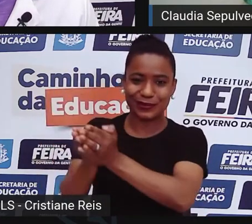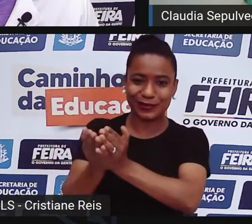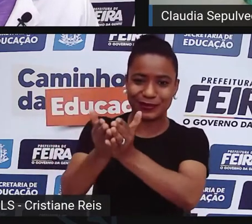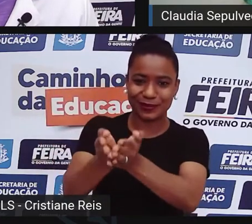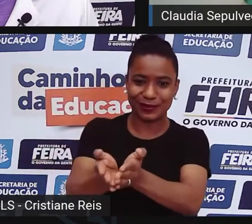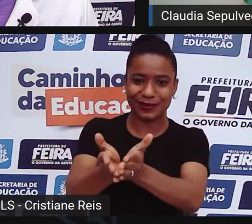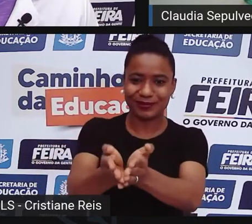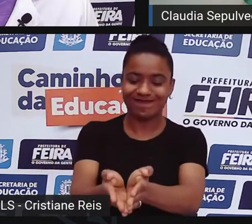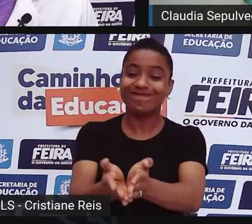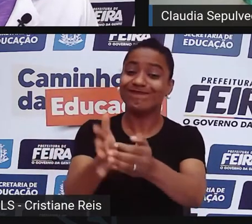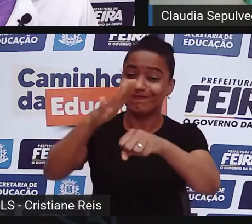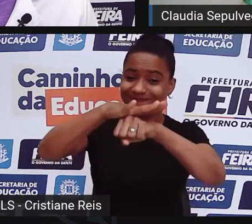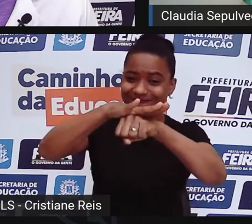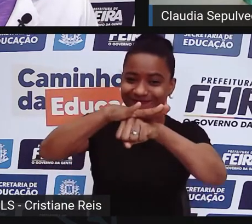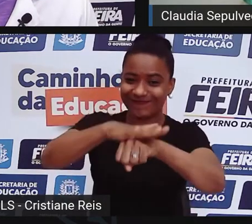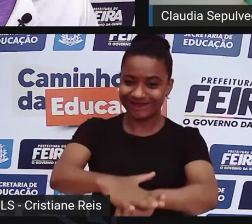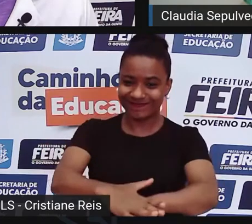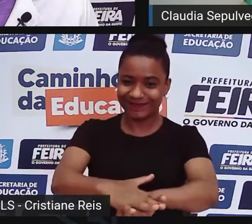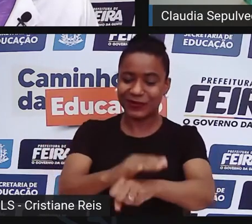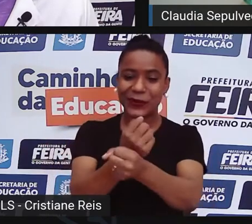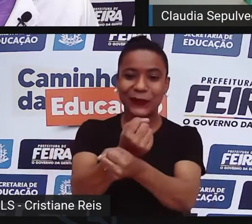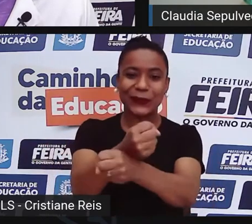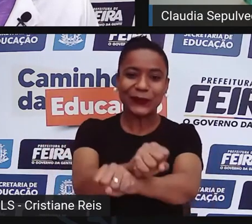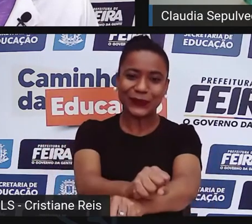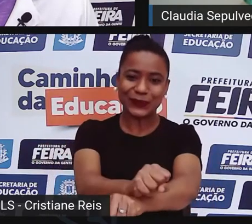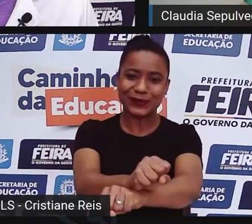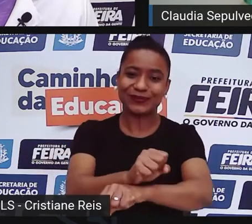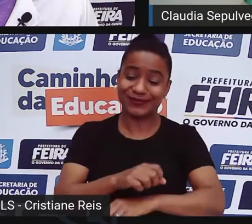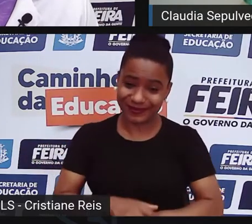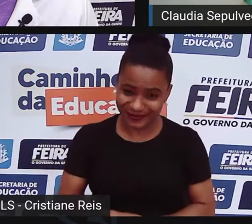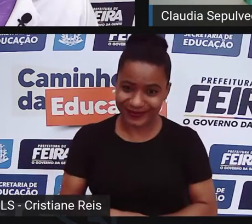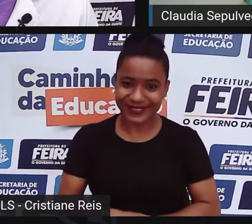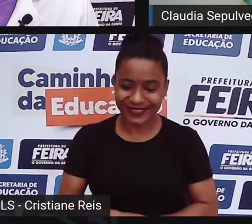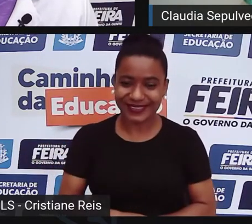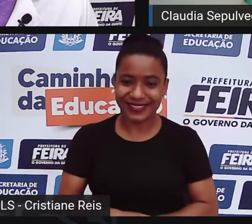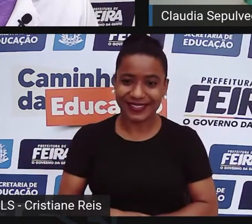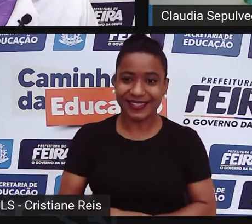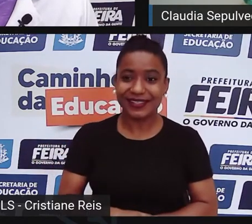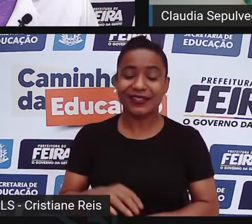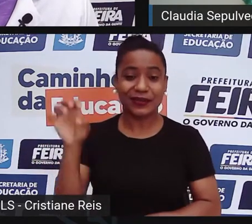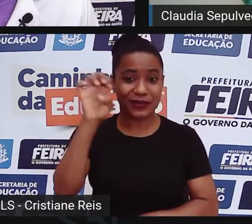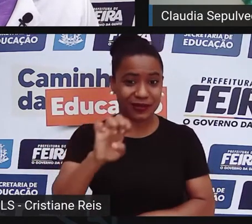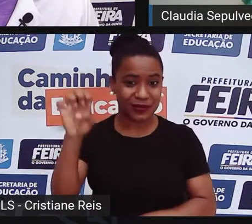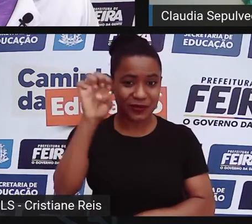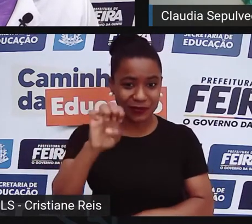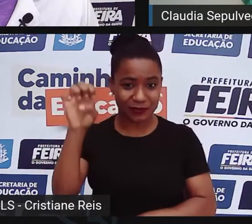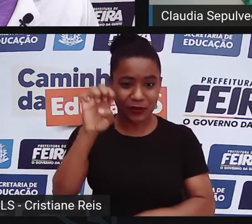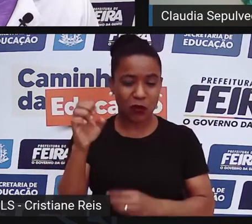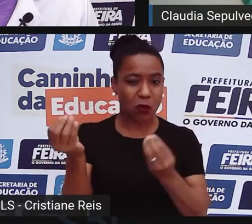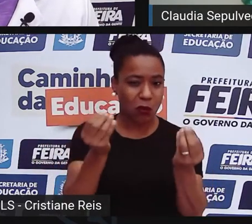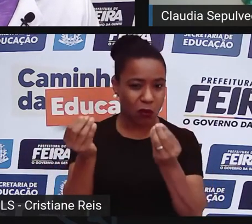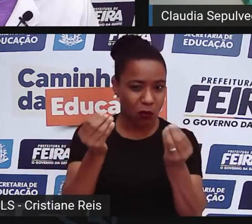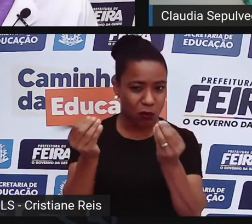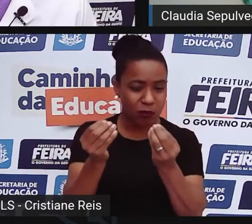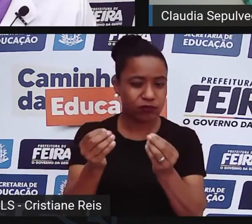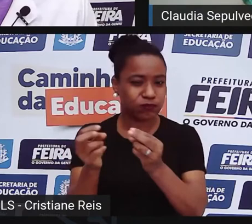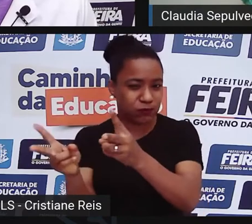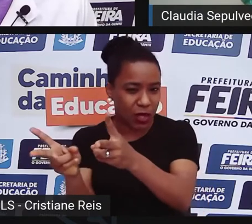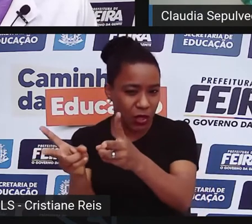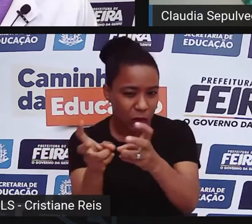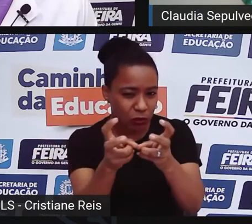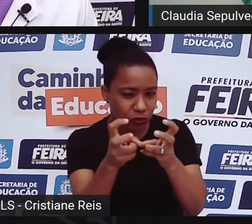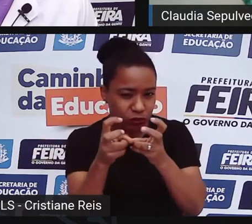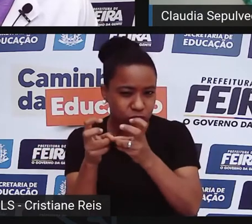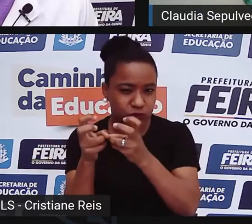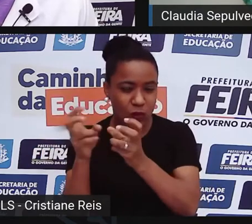colonização com base no sistema escravocrata, com base na exploração da força de trabalho de um